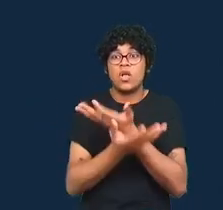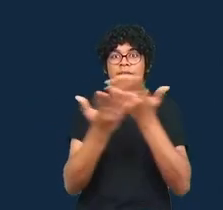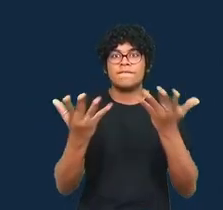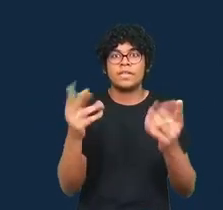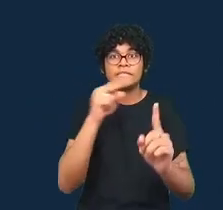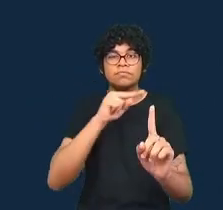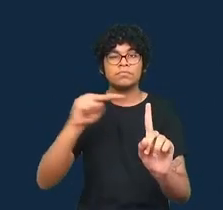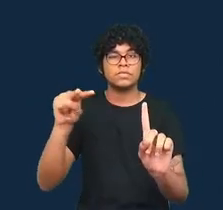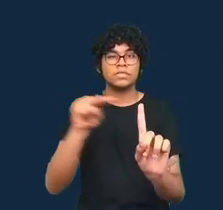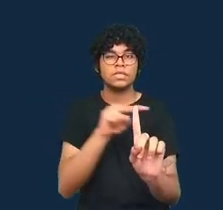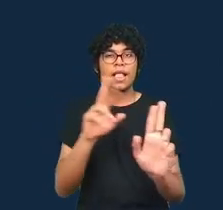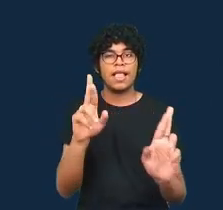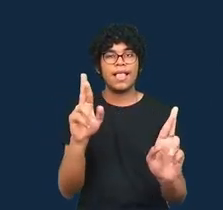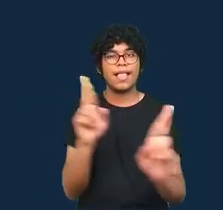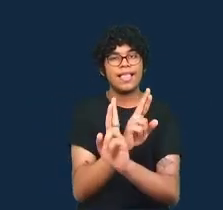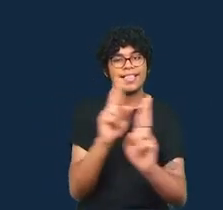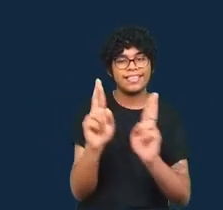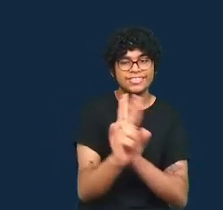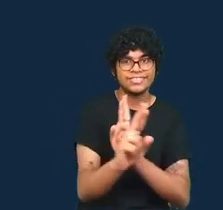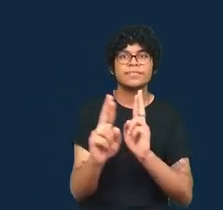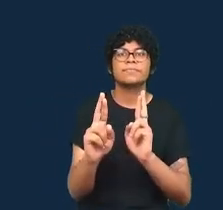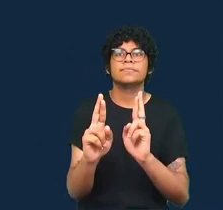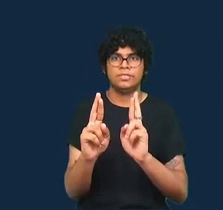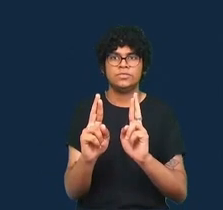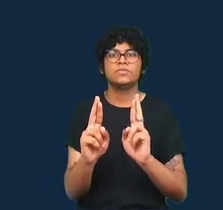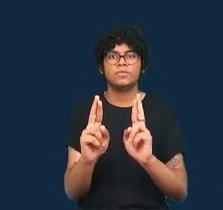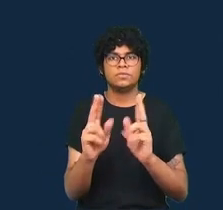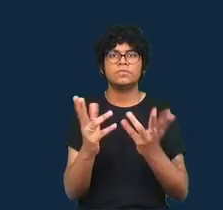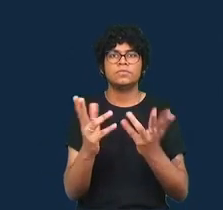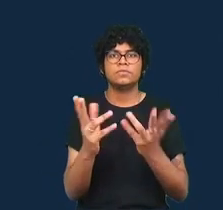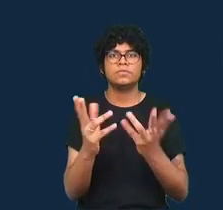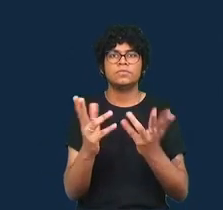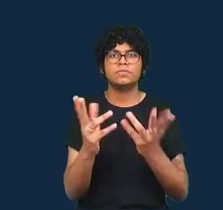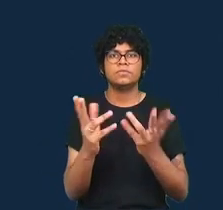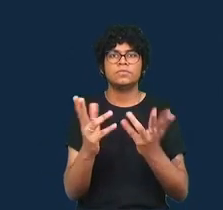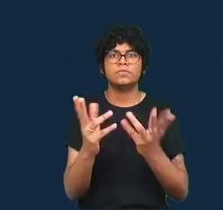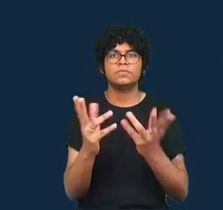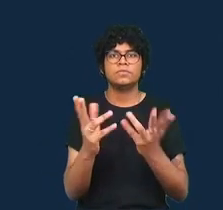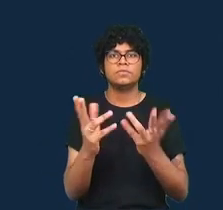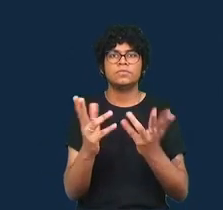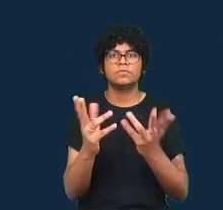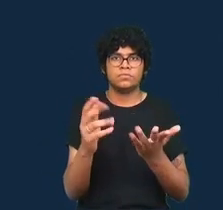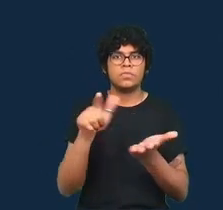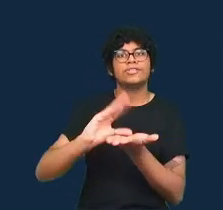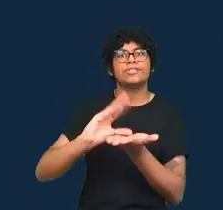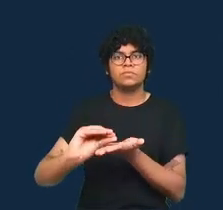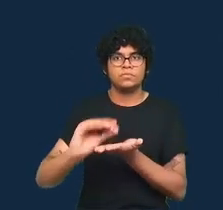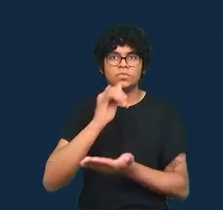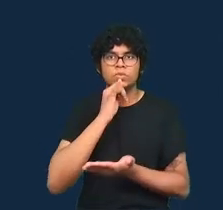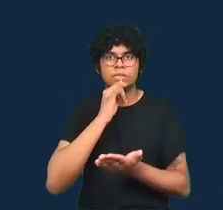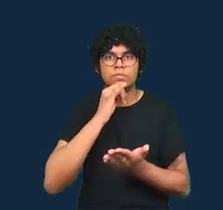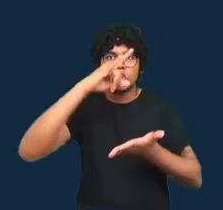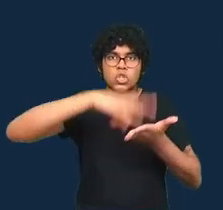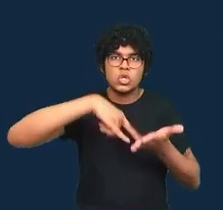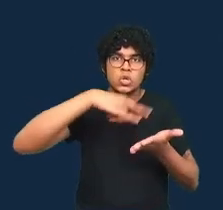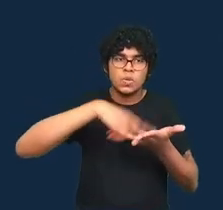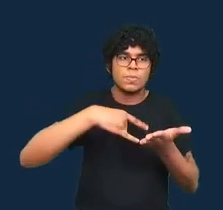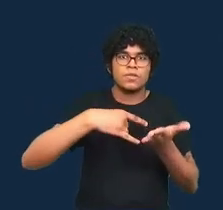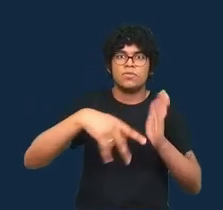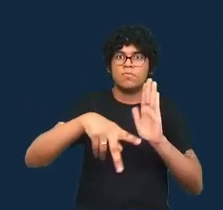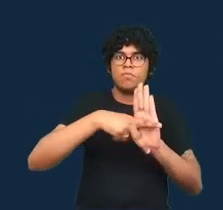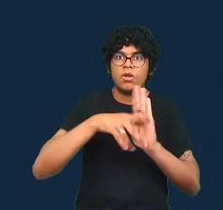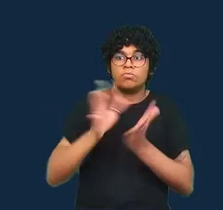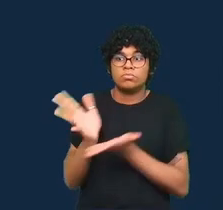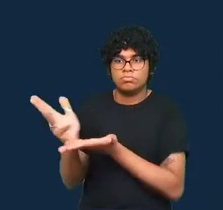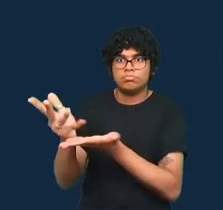relacionamentos em termos de jornalismo de dados, como um ofício que trabalha e reúne materiais